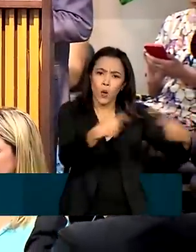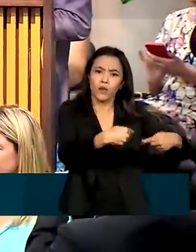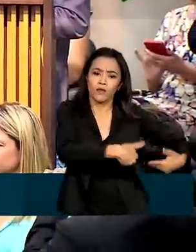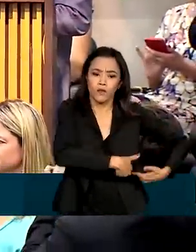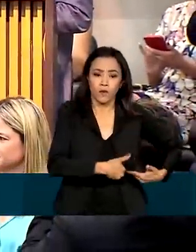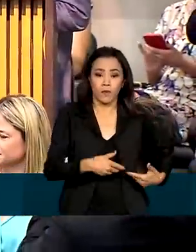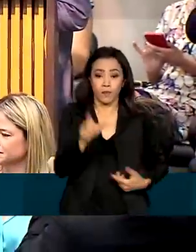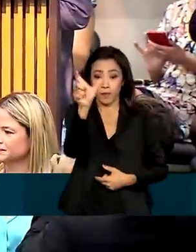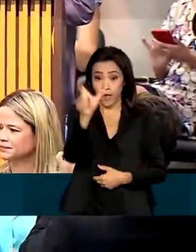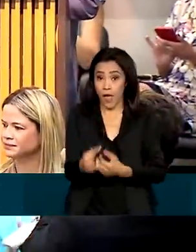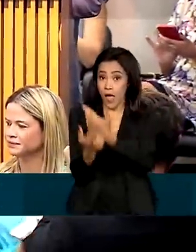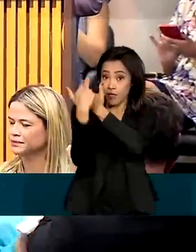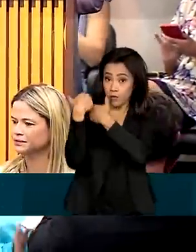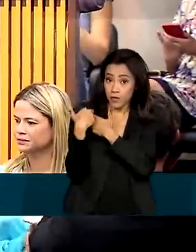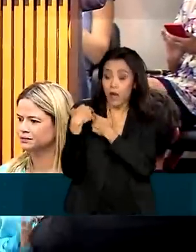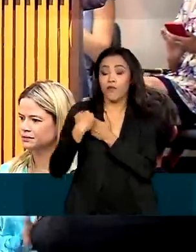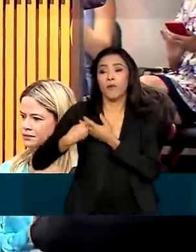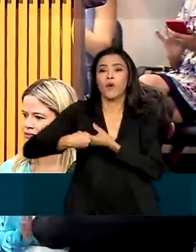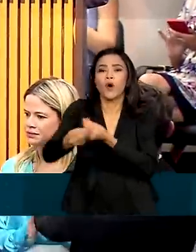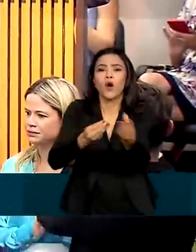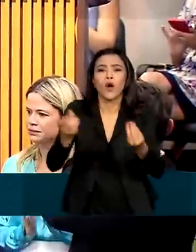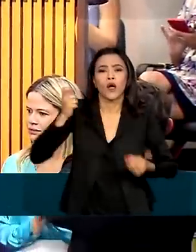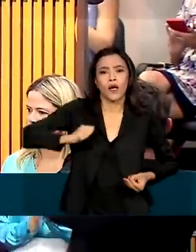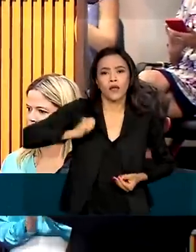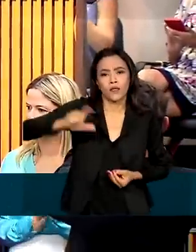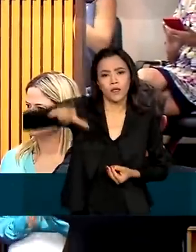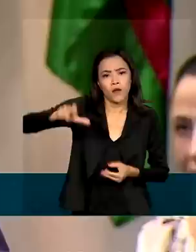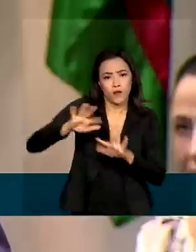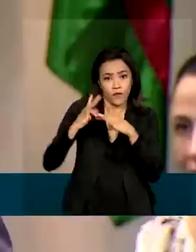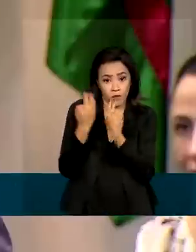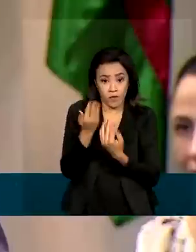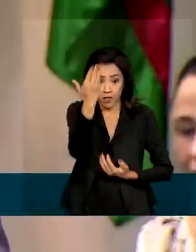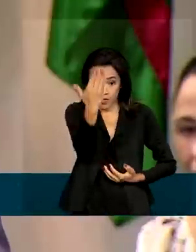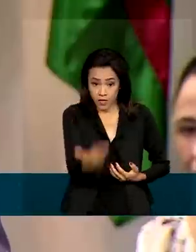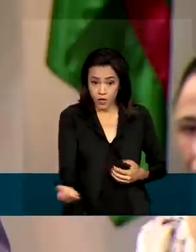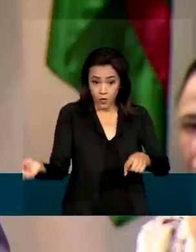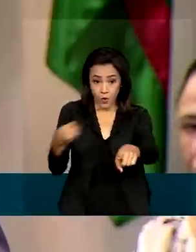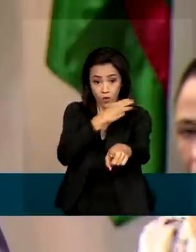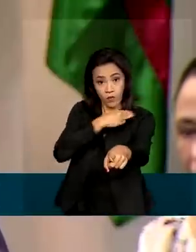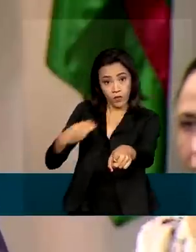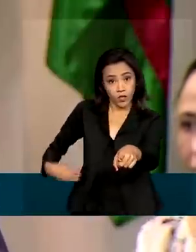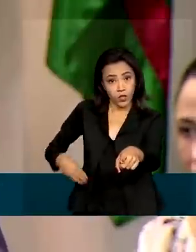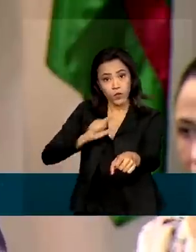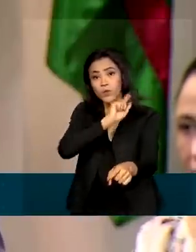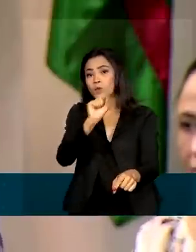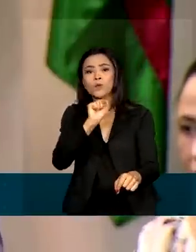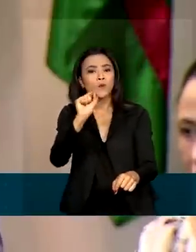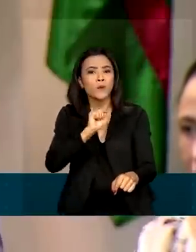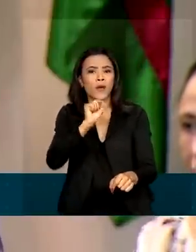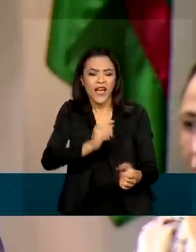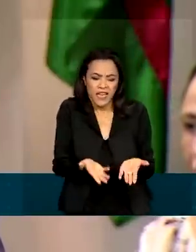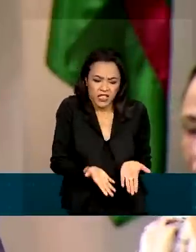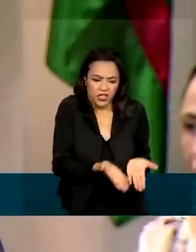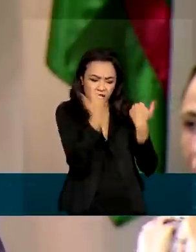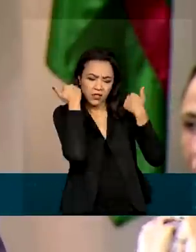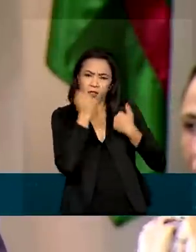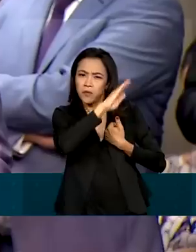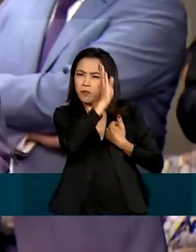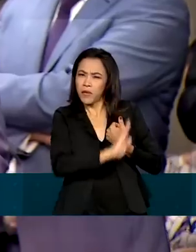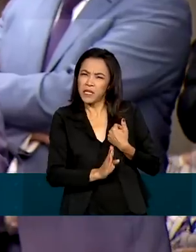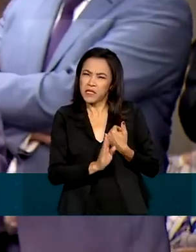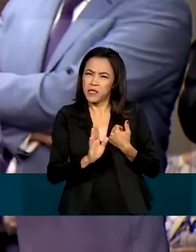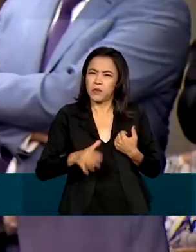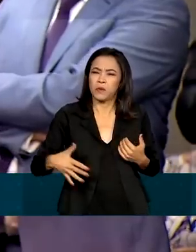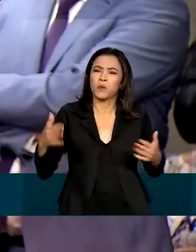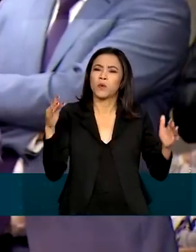distribuição de renda como o Bolsa Família, o novo ministro afirmou que a principal missão é tirar o Brasil do mapa da fome.